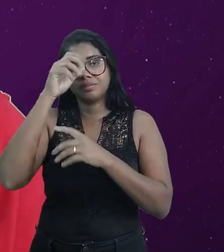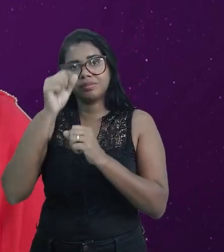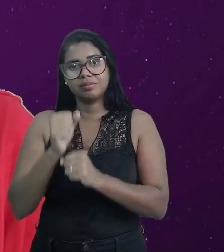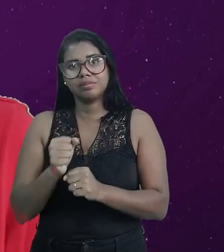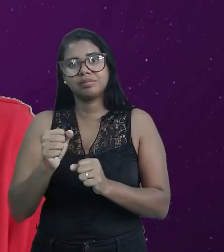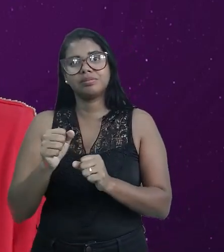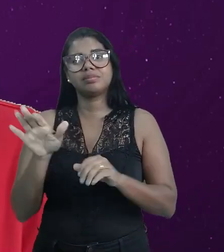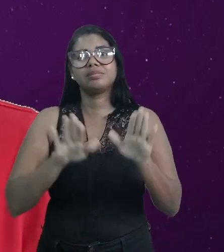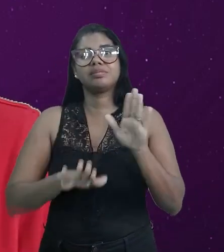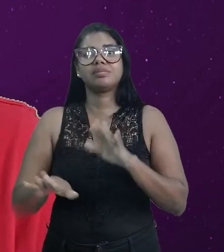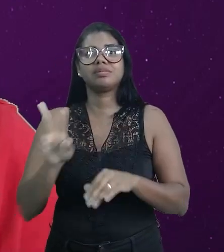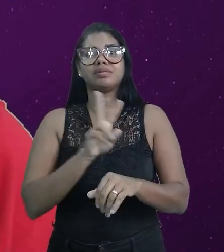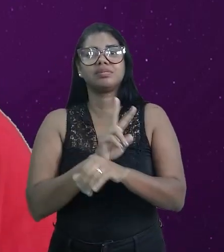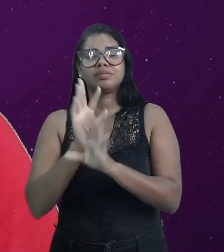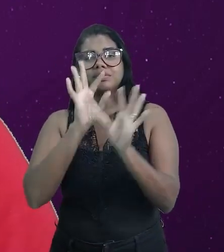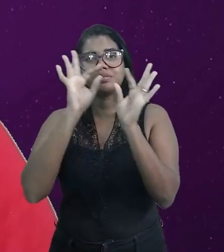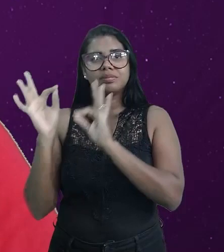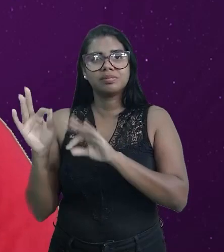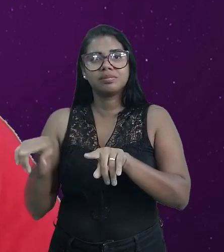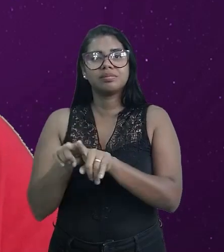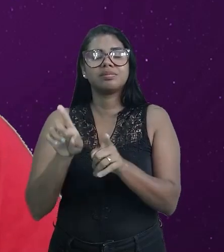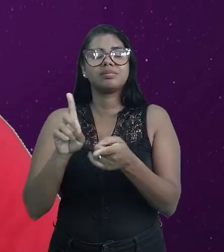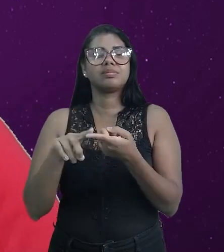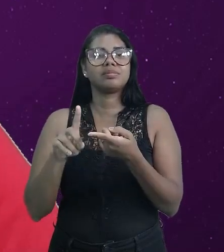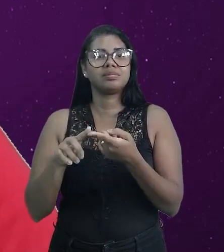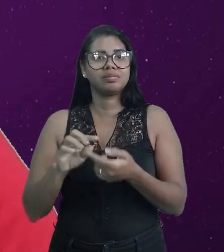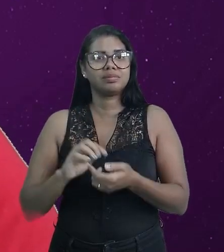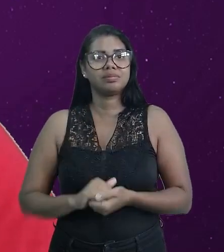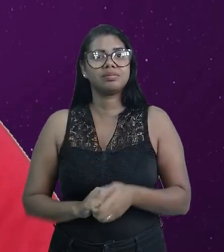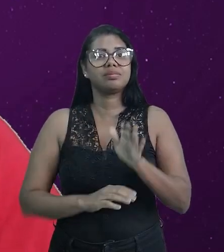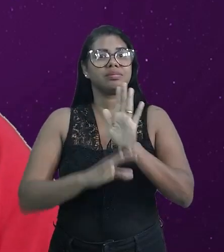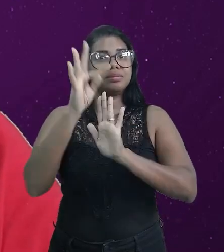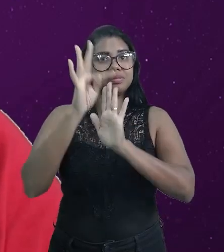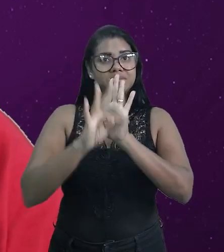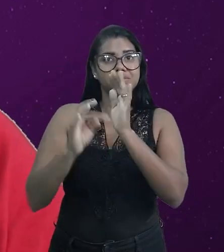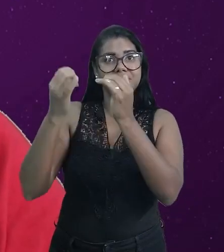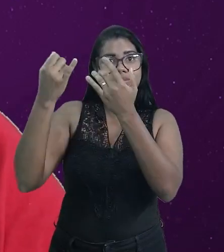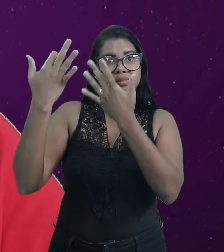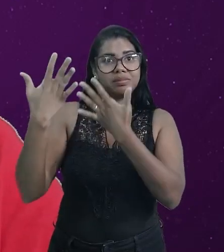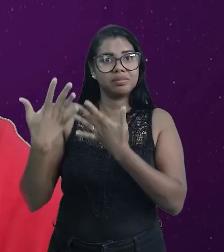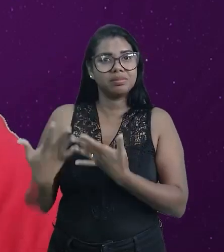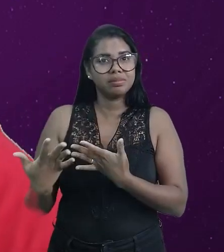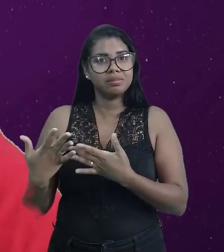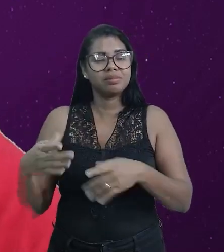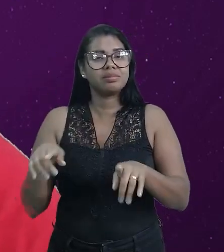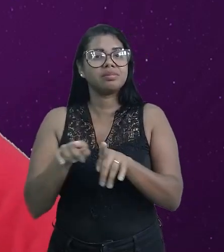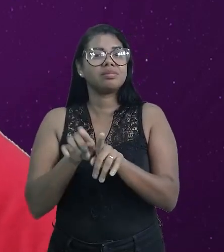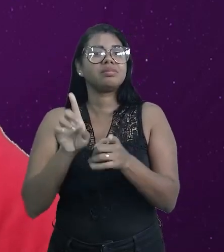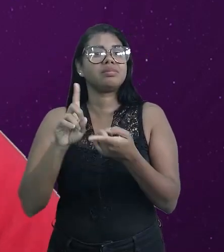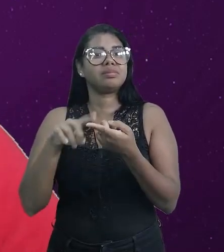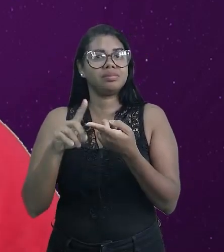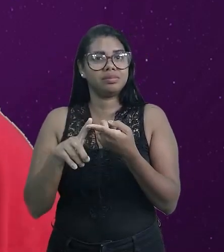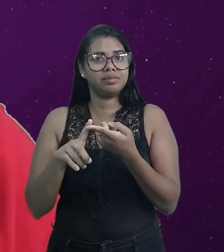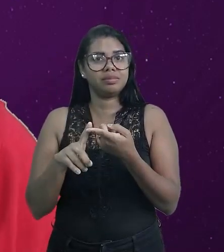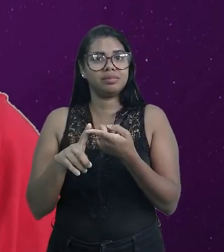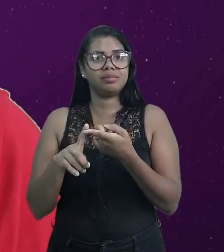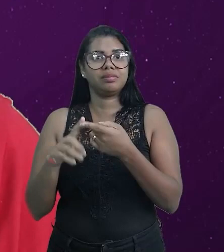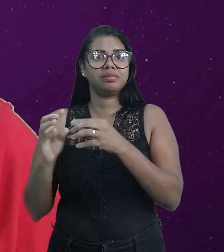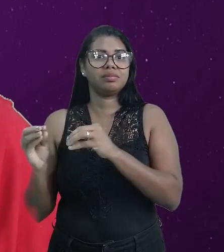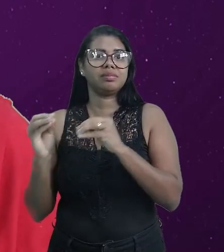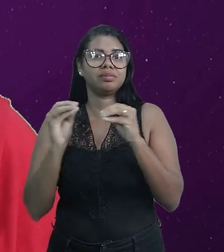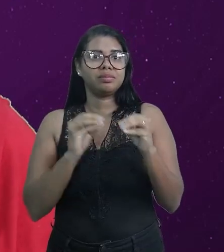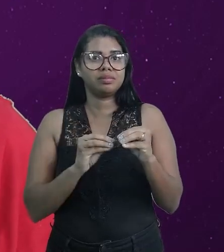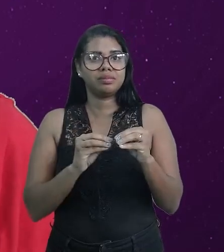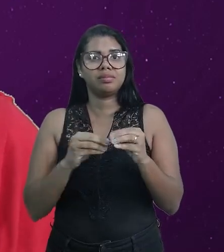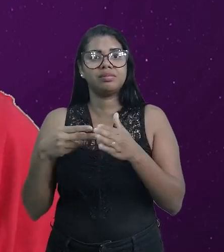um trabalho muito interessante. E o texto, ele cita o conflito, o número de refugiados ali